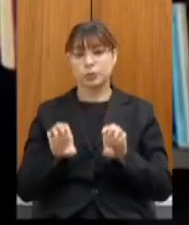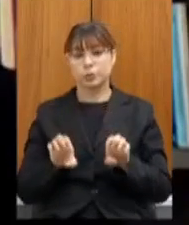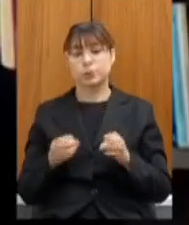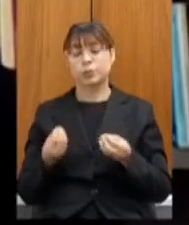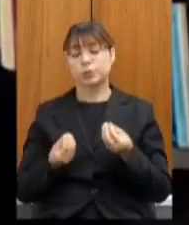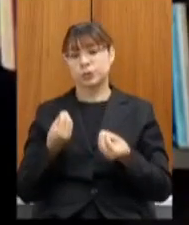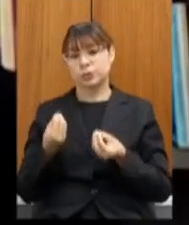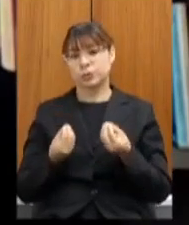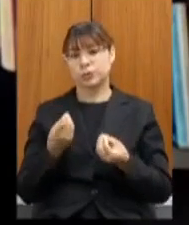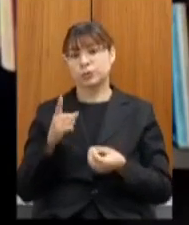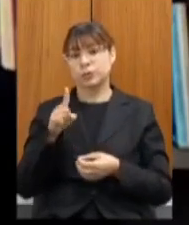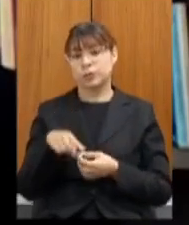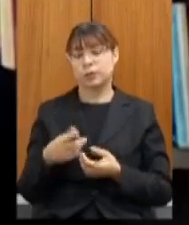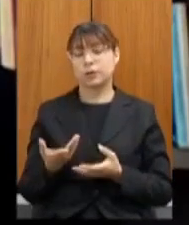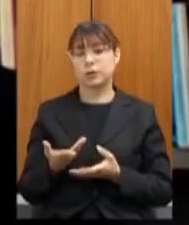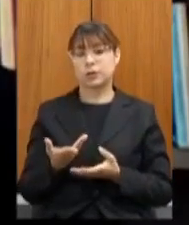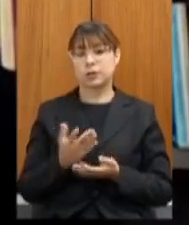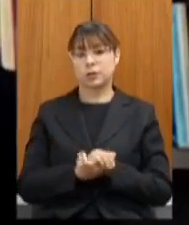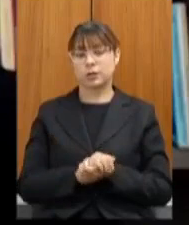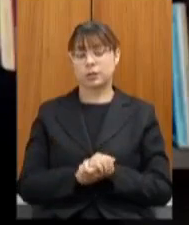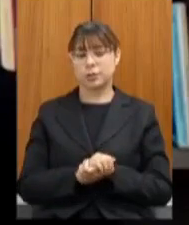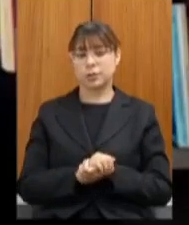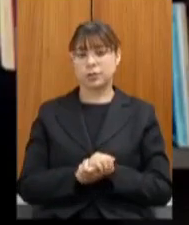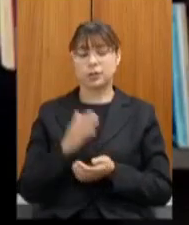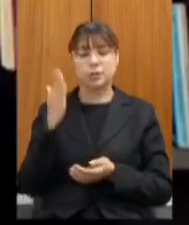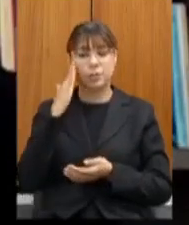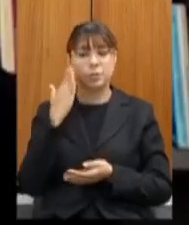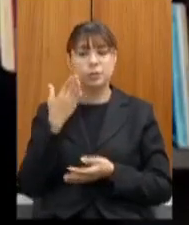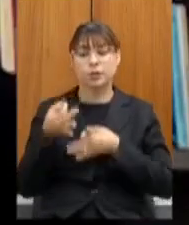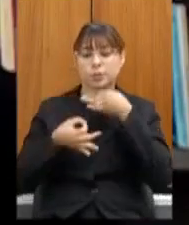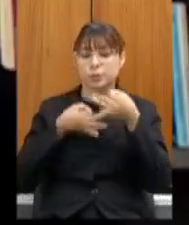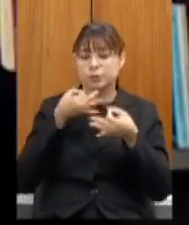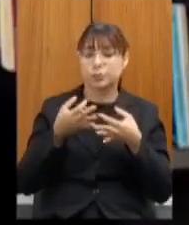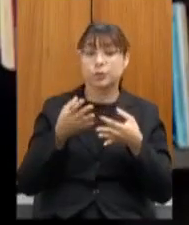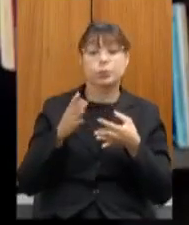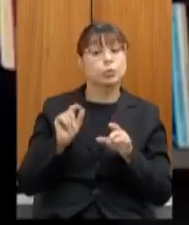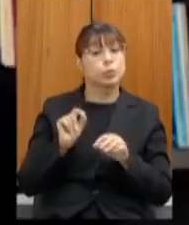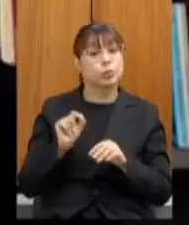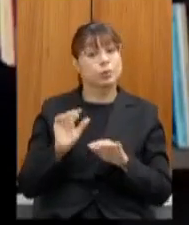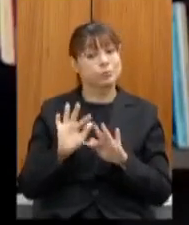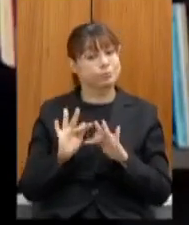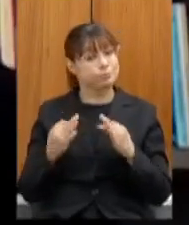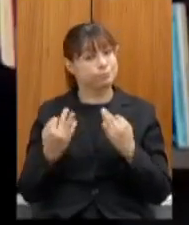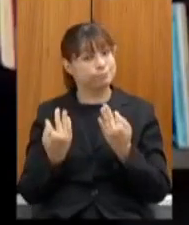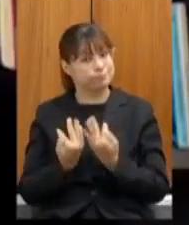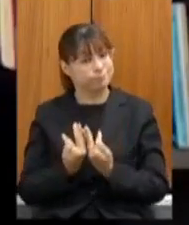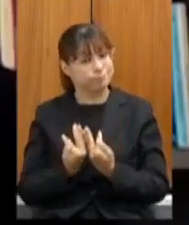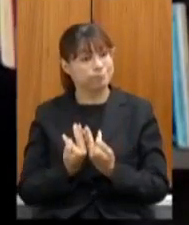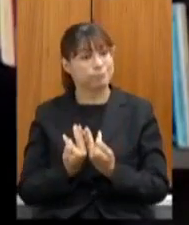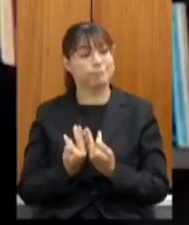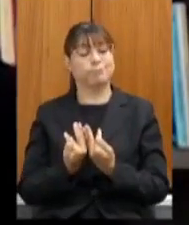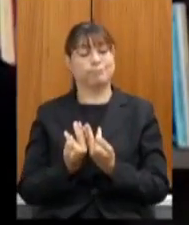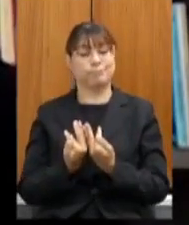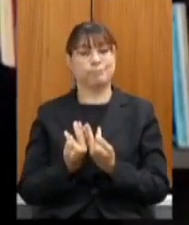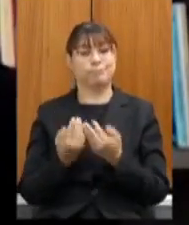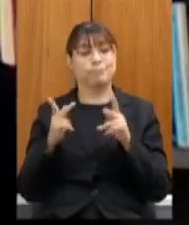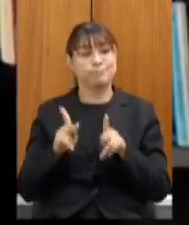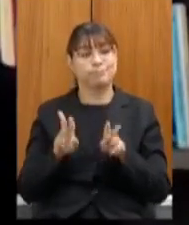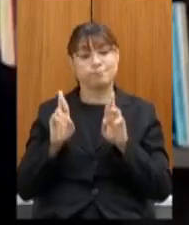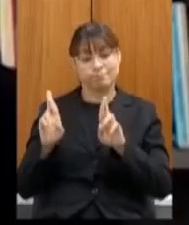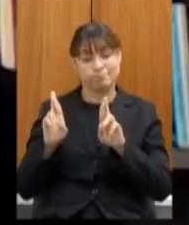efetiva consulta de críticas e sugestões de familiares parentes e